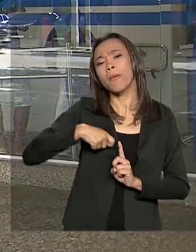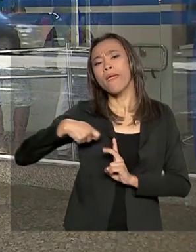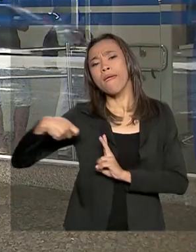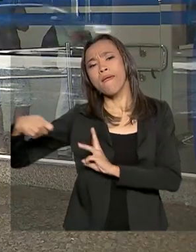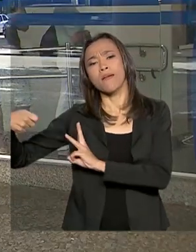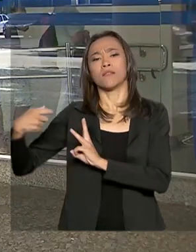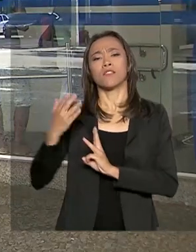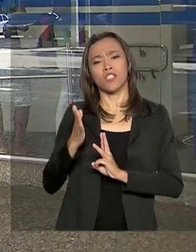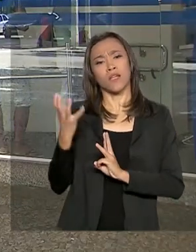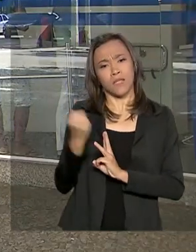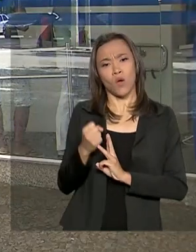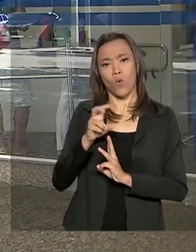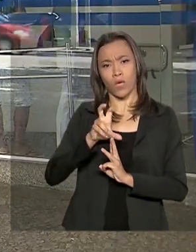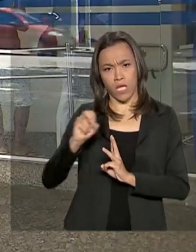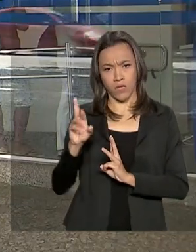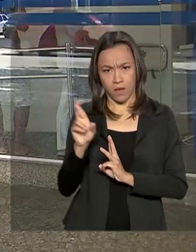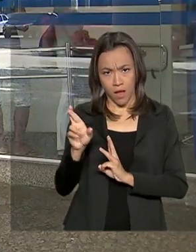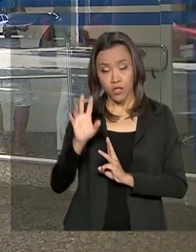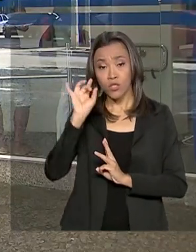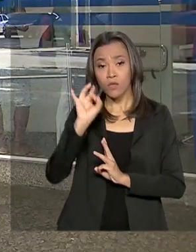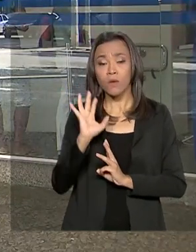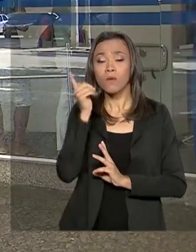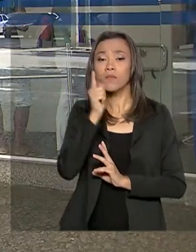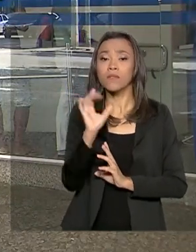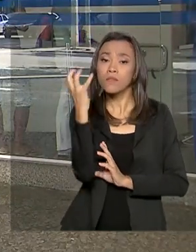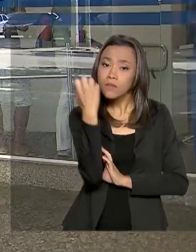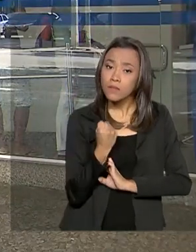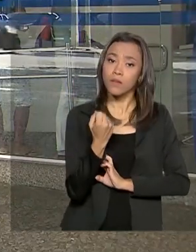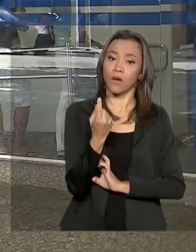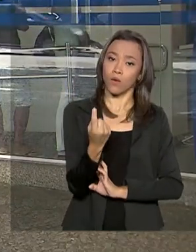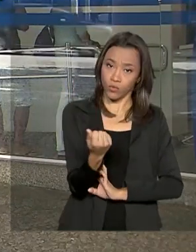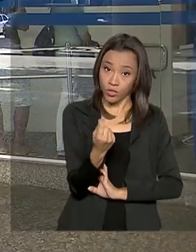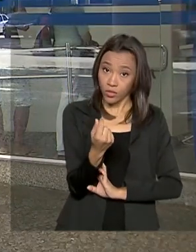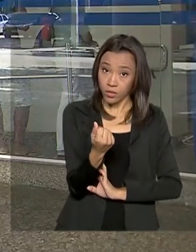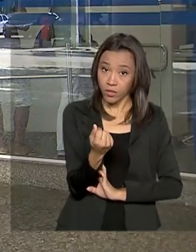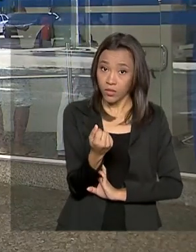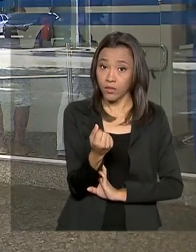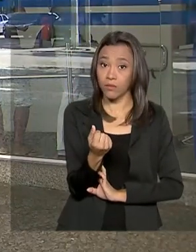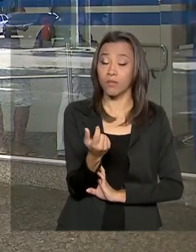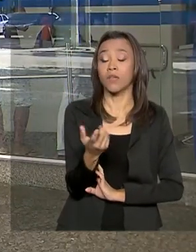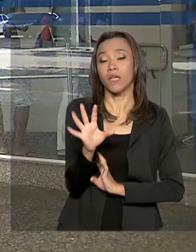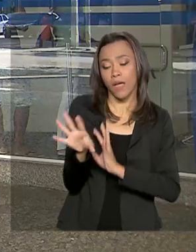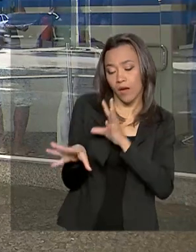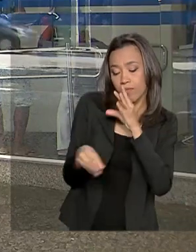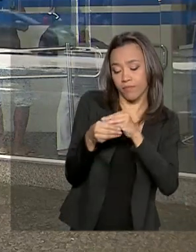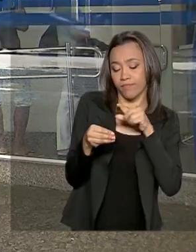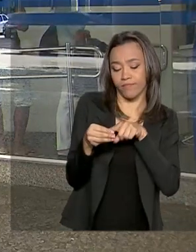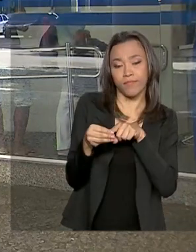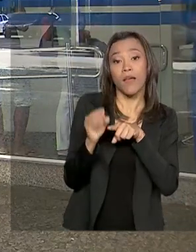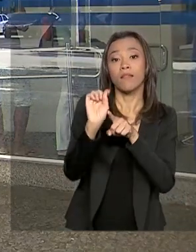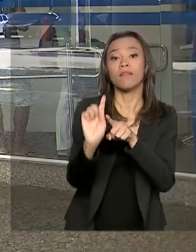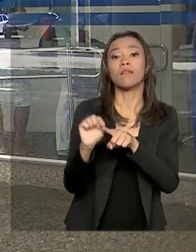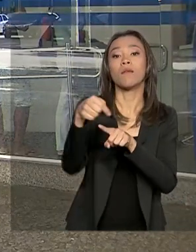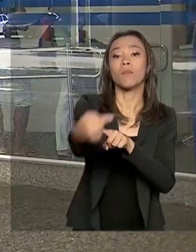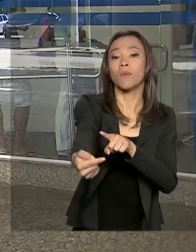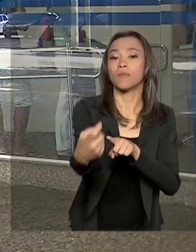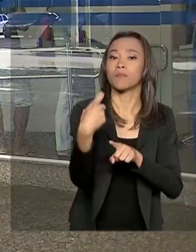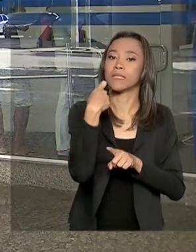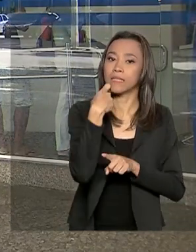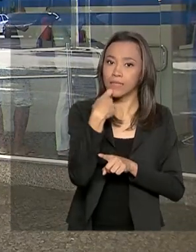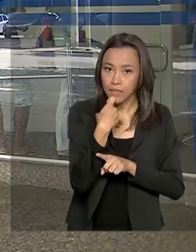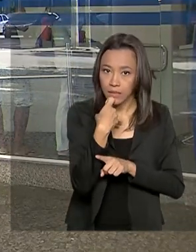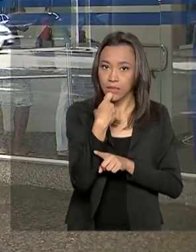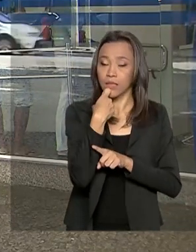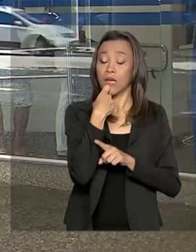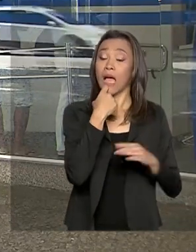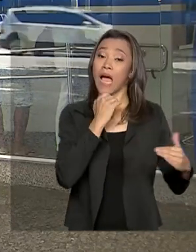sacaram os 500 só poderão retirar o valor referente à diferença para 998 na próxima sexta-feira. A